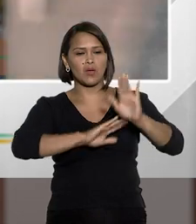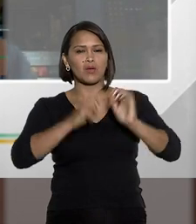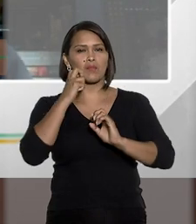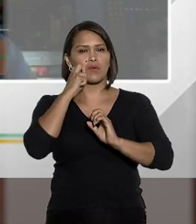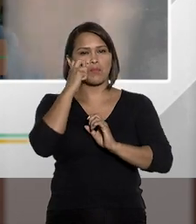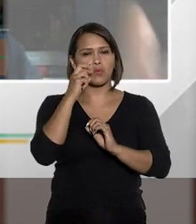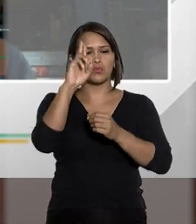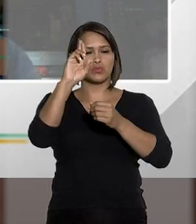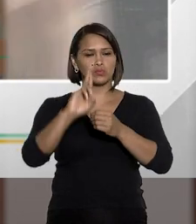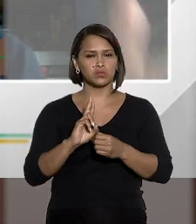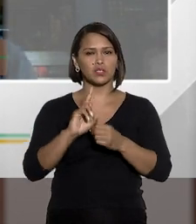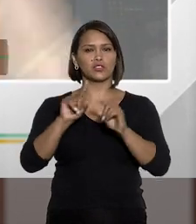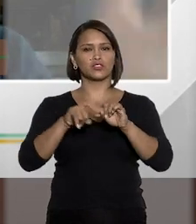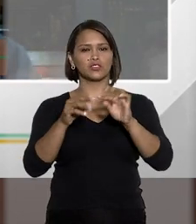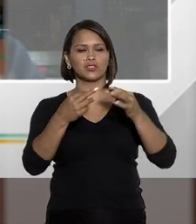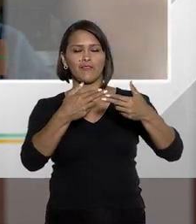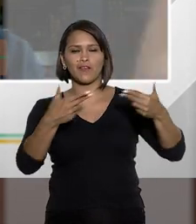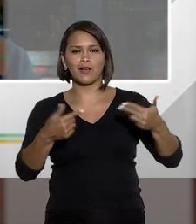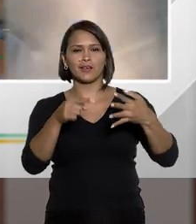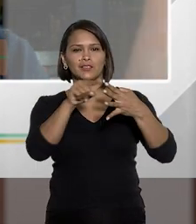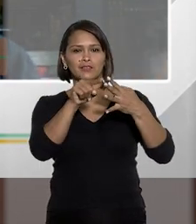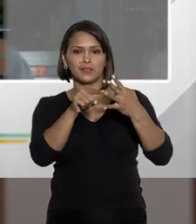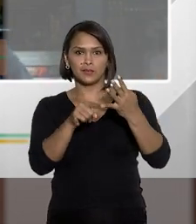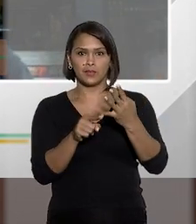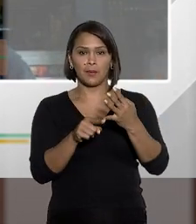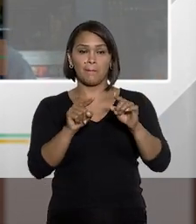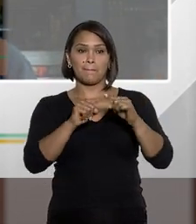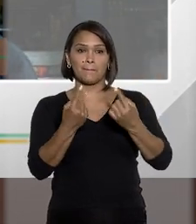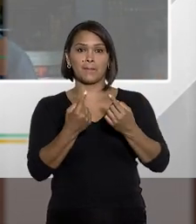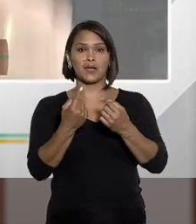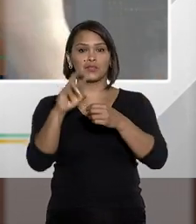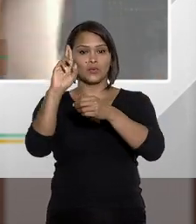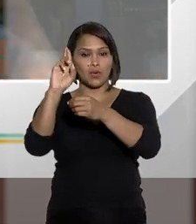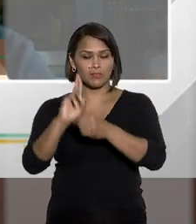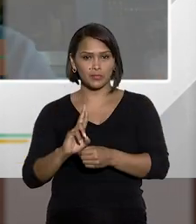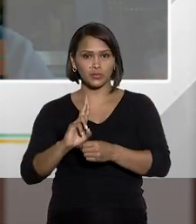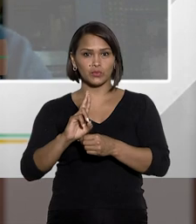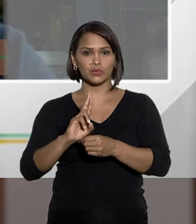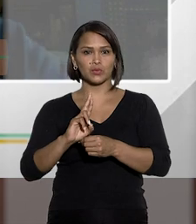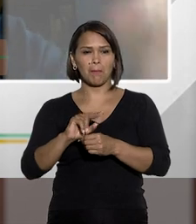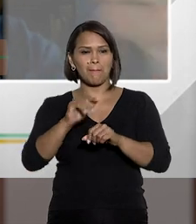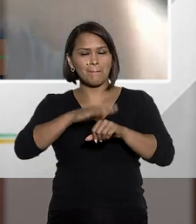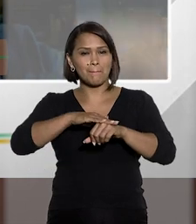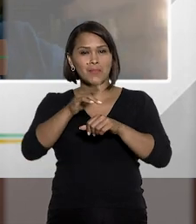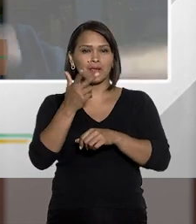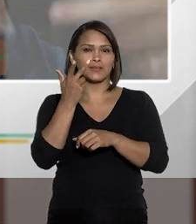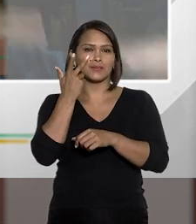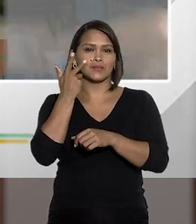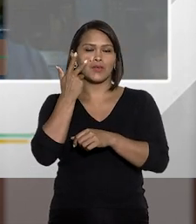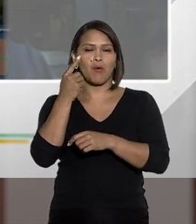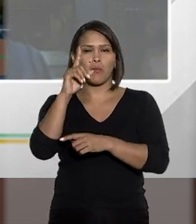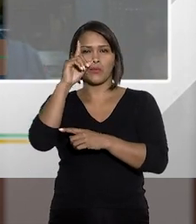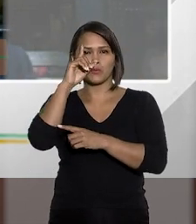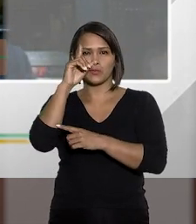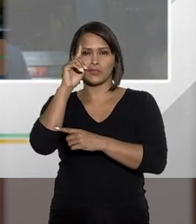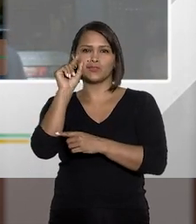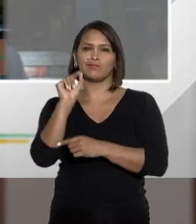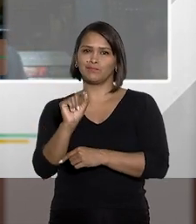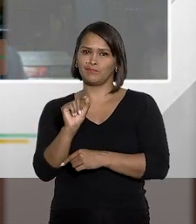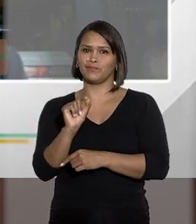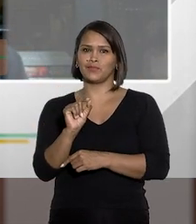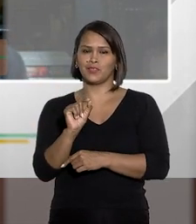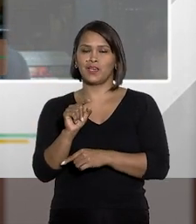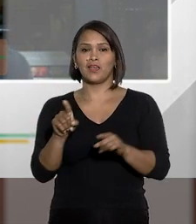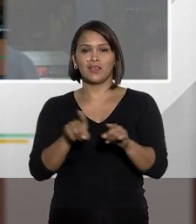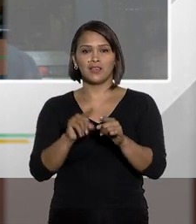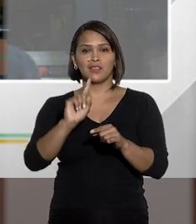para coibir o abuso de poder, abuso de autoridade, etc e tal. Mas o abuso de autoridade mais comum no dia a